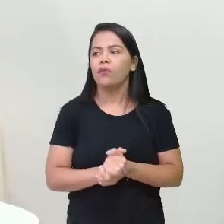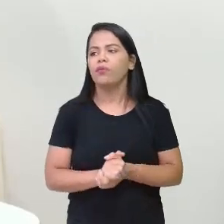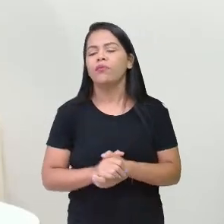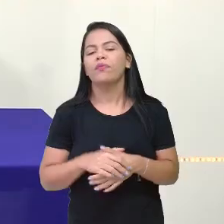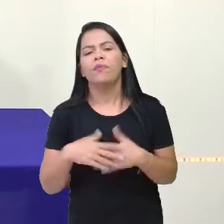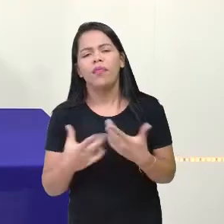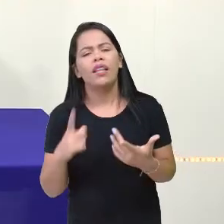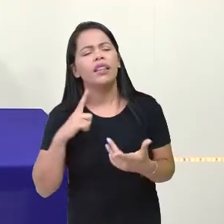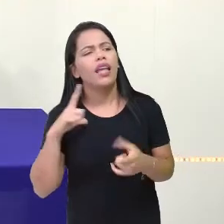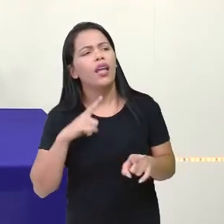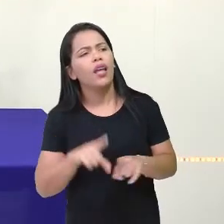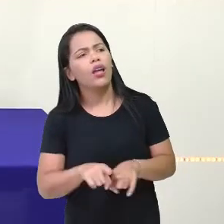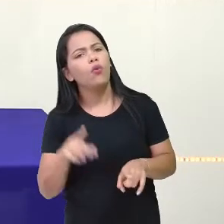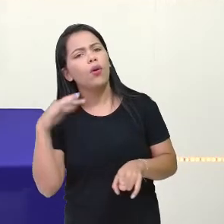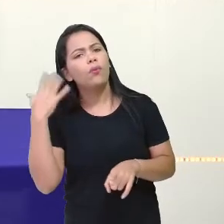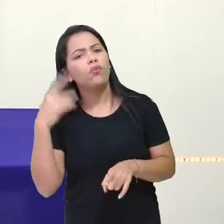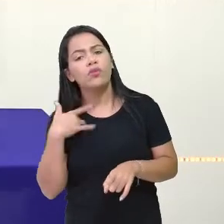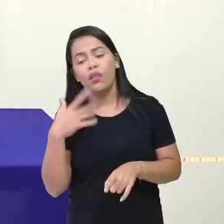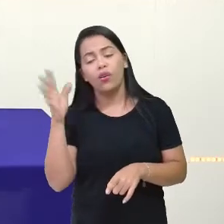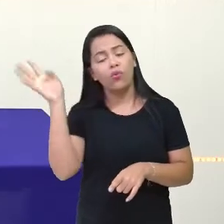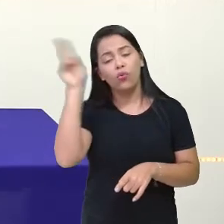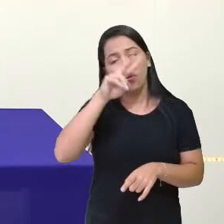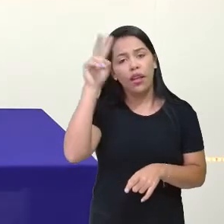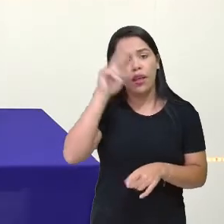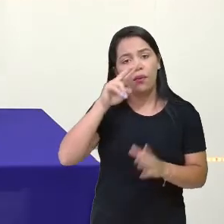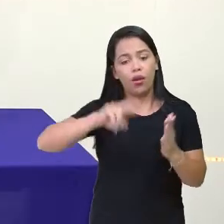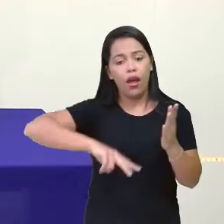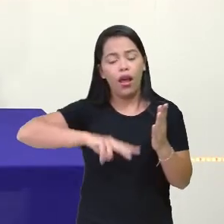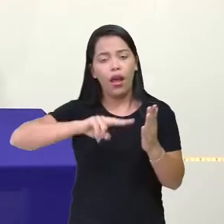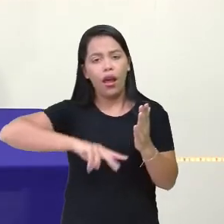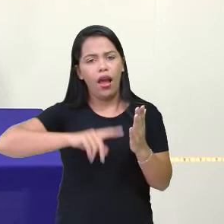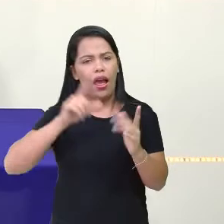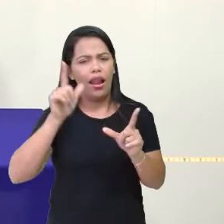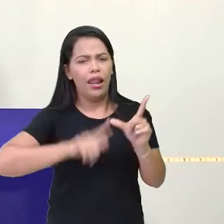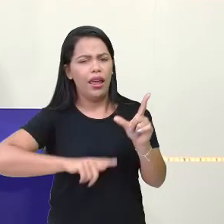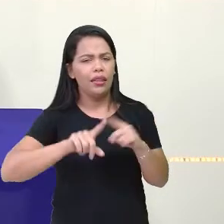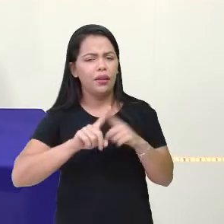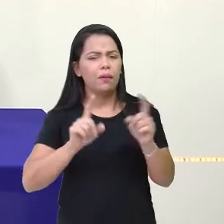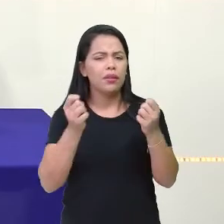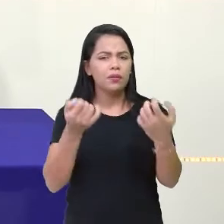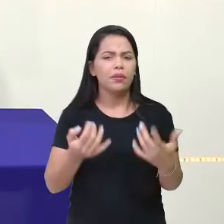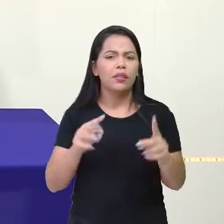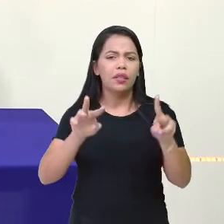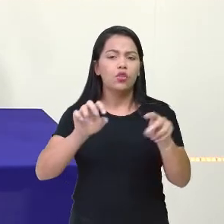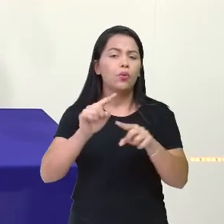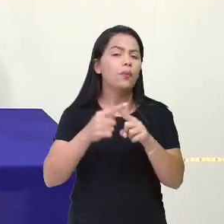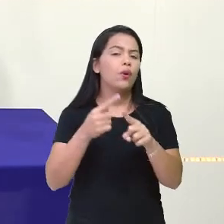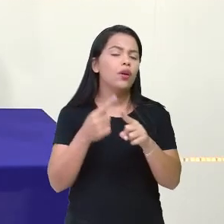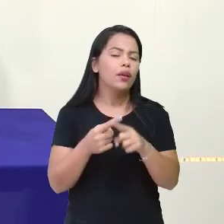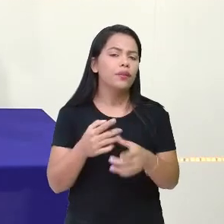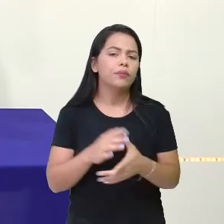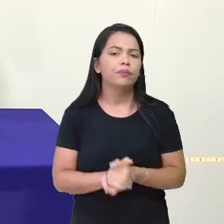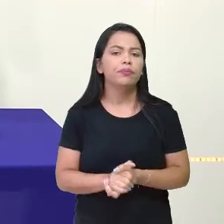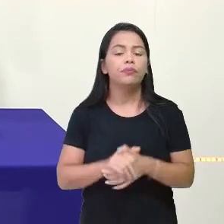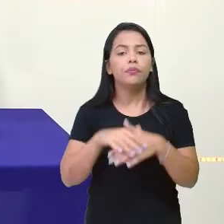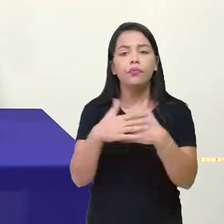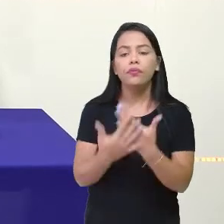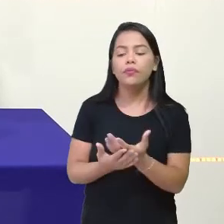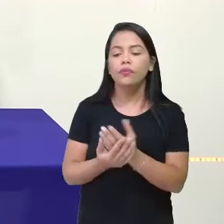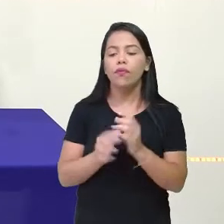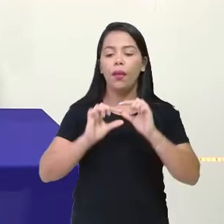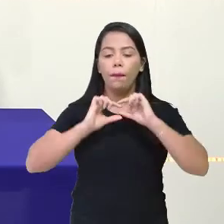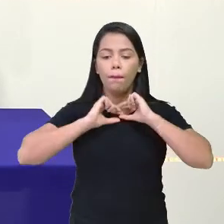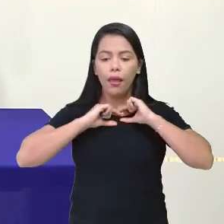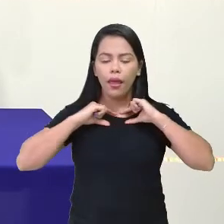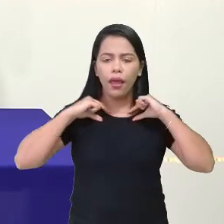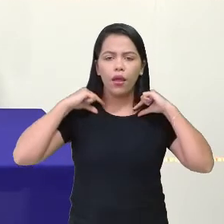bom demais. Eu não lembro a letra não, mas fala sobre isso. E é interessante o seguinte, porque as pérolas, elas